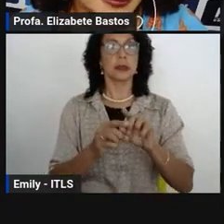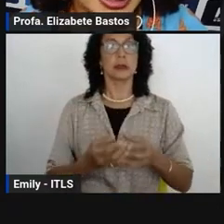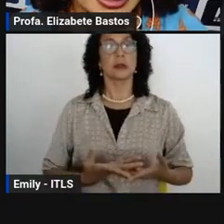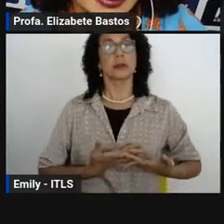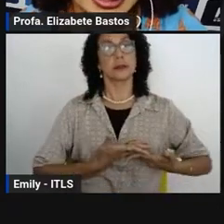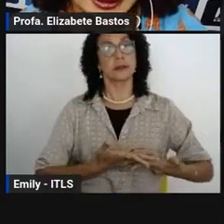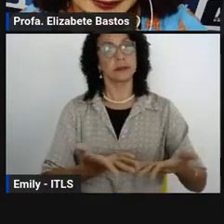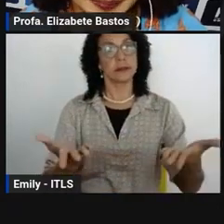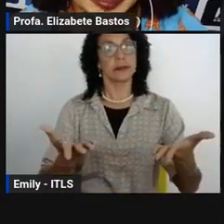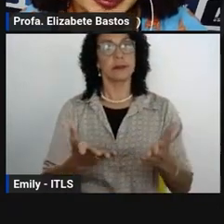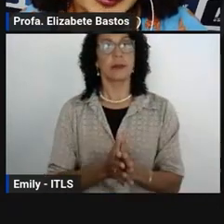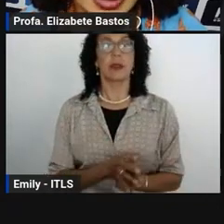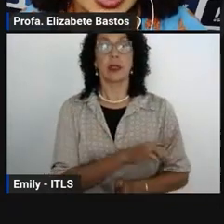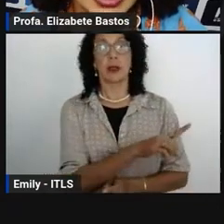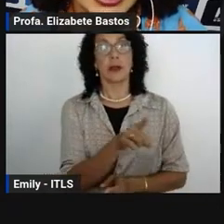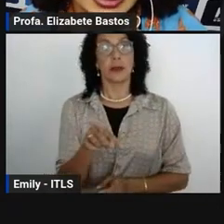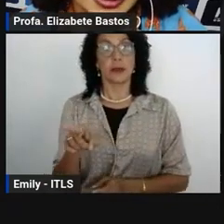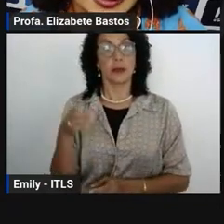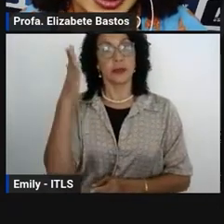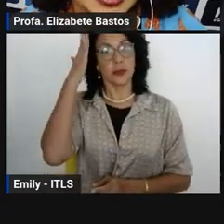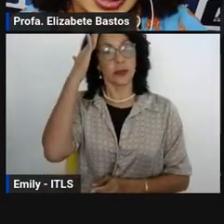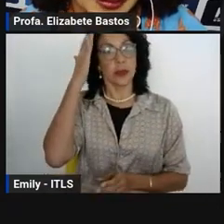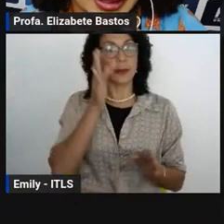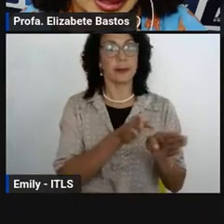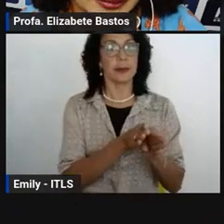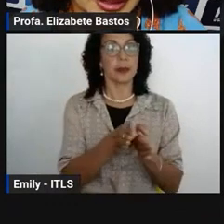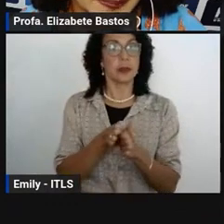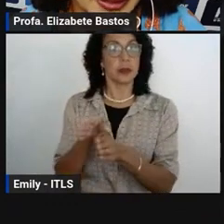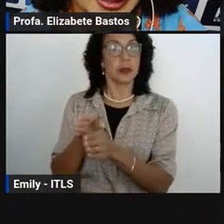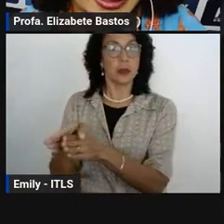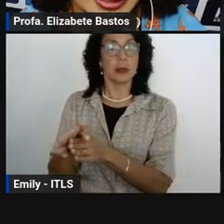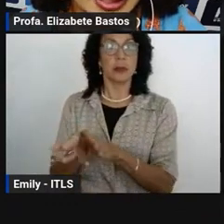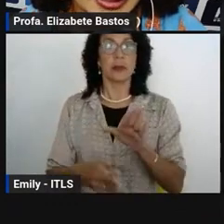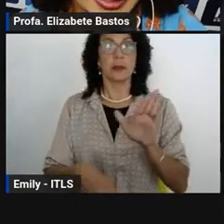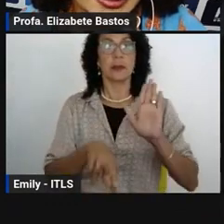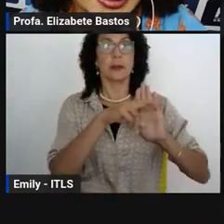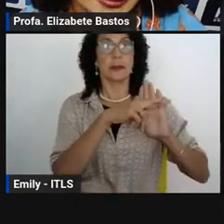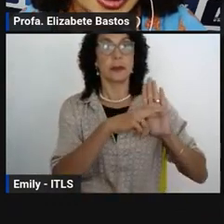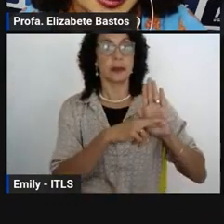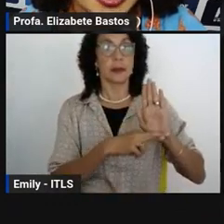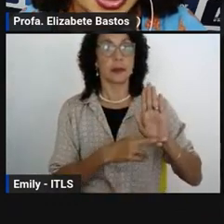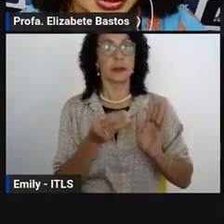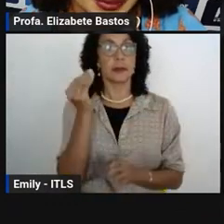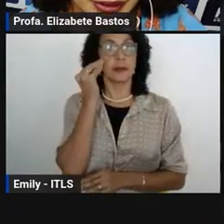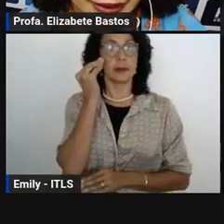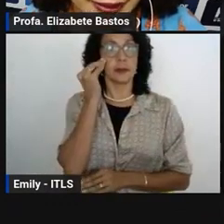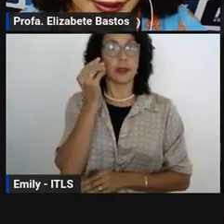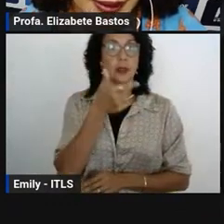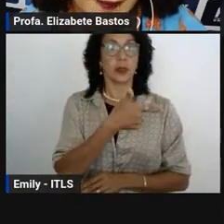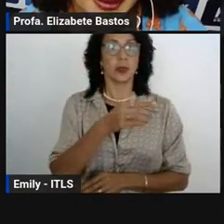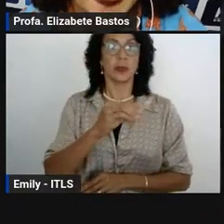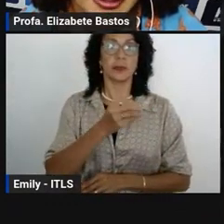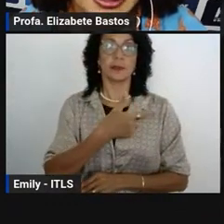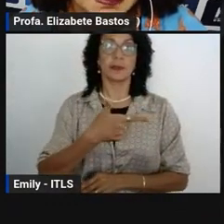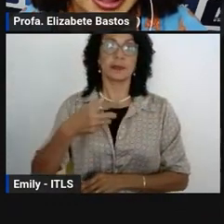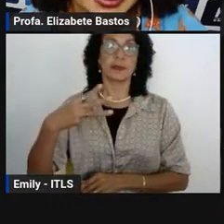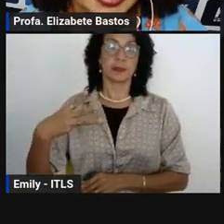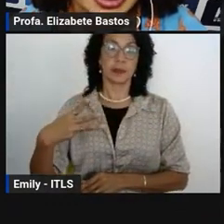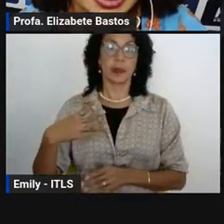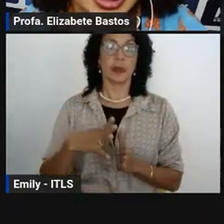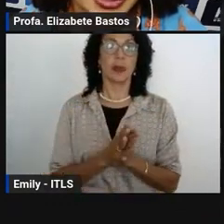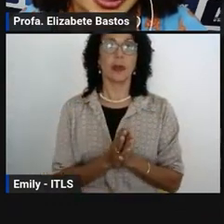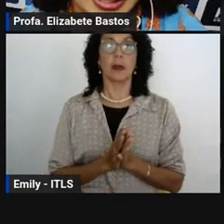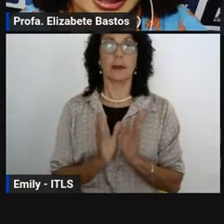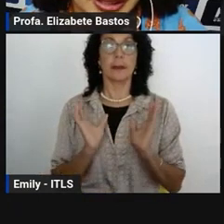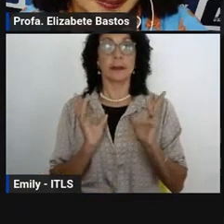mas também receberão orientações para enviar o relato da experiência da edição 2022, para participar do